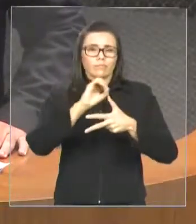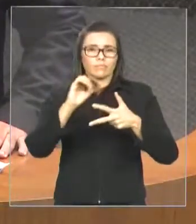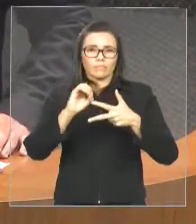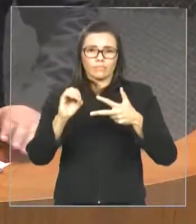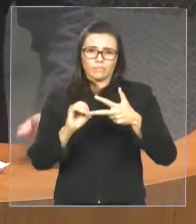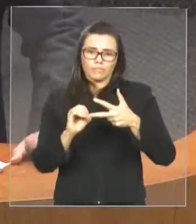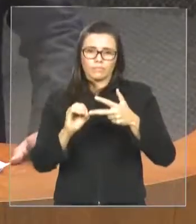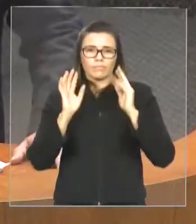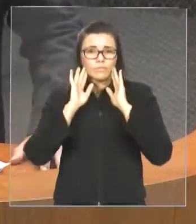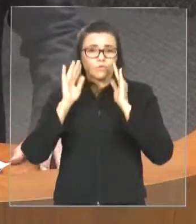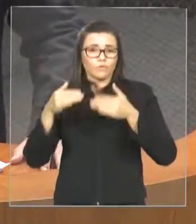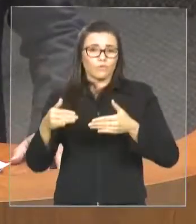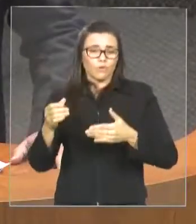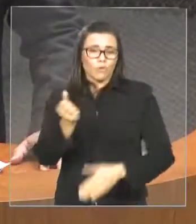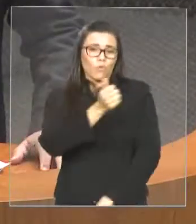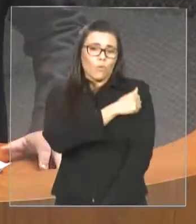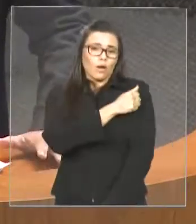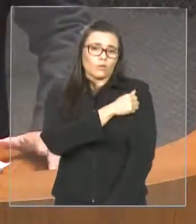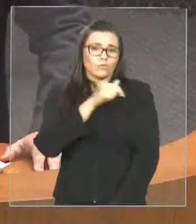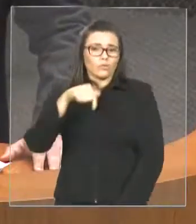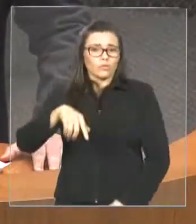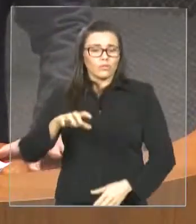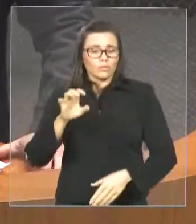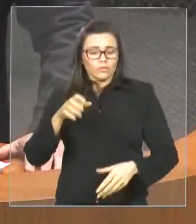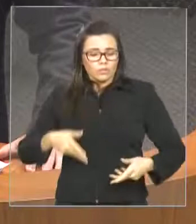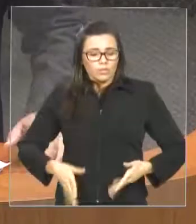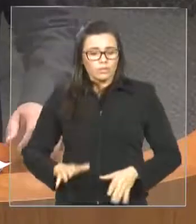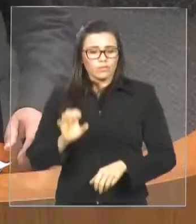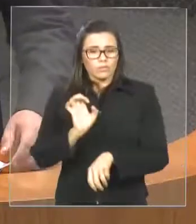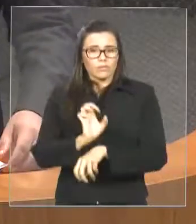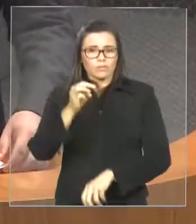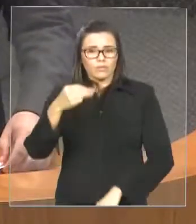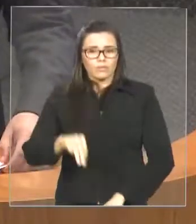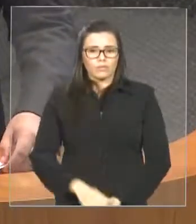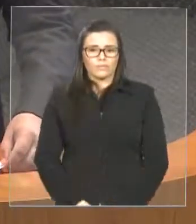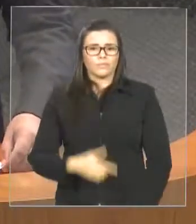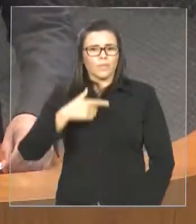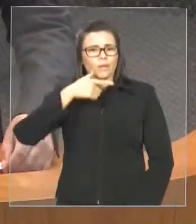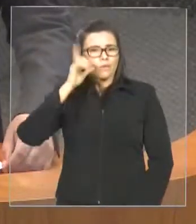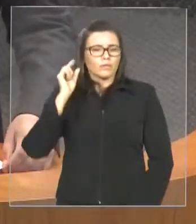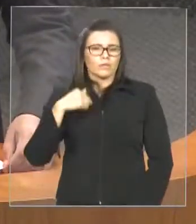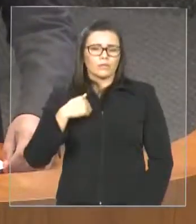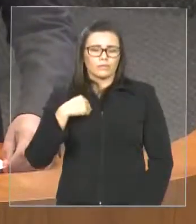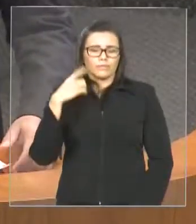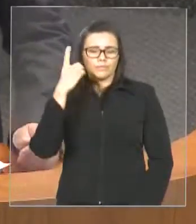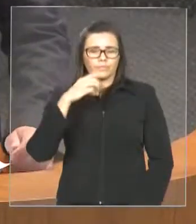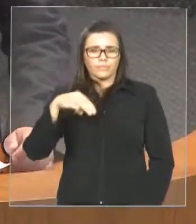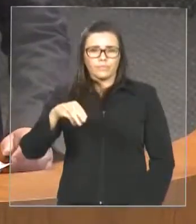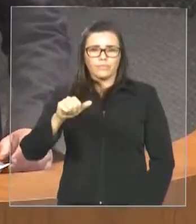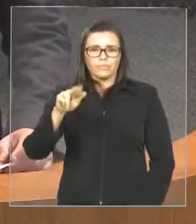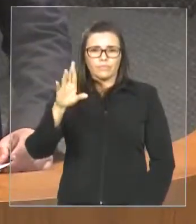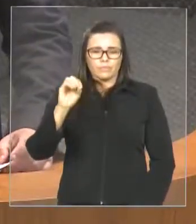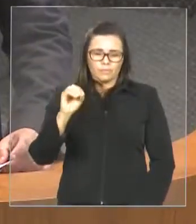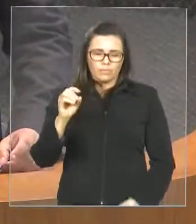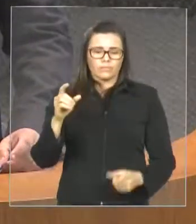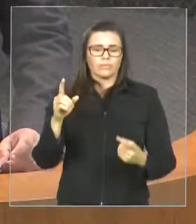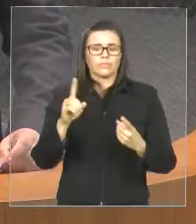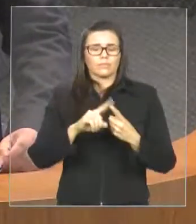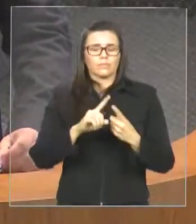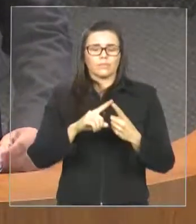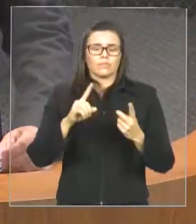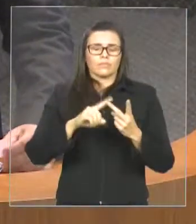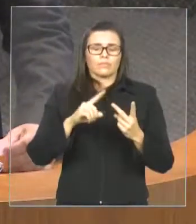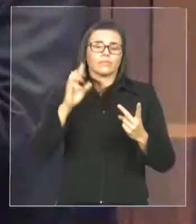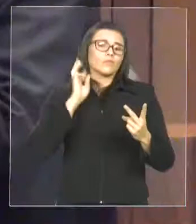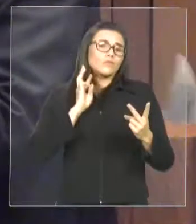estive reunido eu, deputado Marco Aurélio, Hélito do Cusso, Zé Inácio, Ana do Gás, Fábio Macedo, Graça